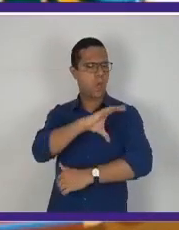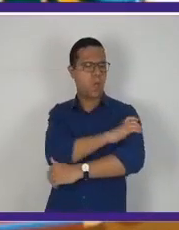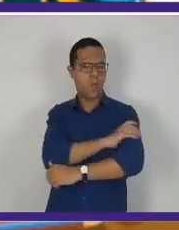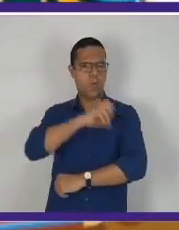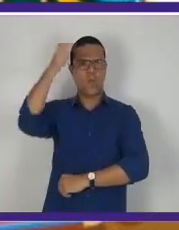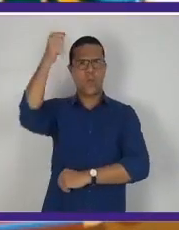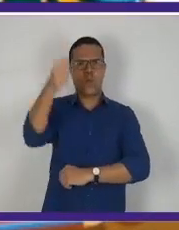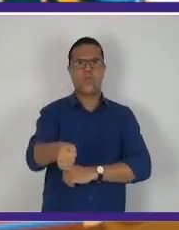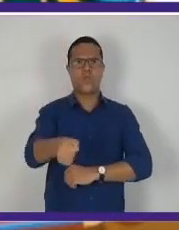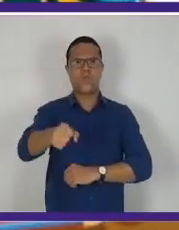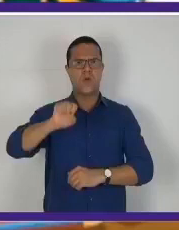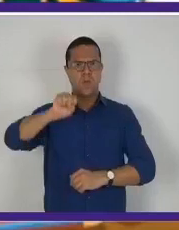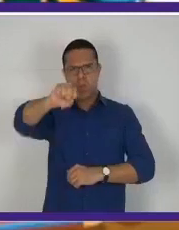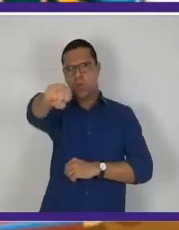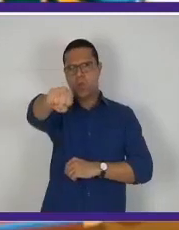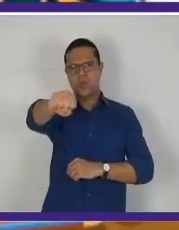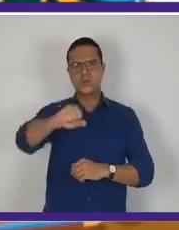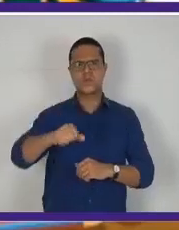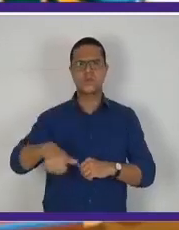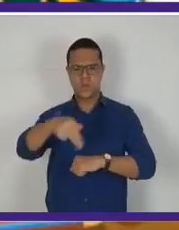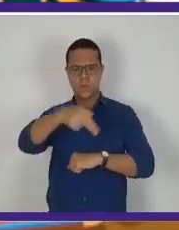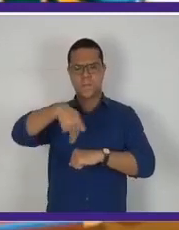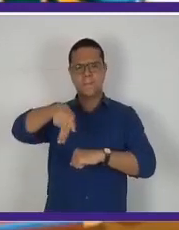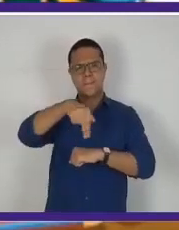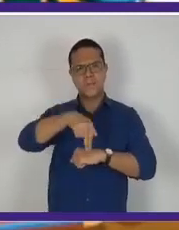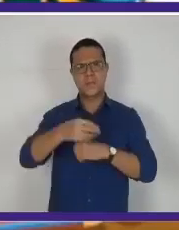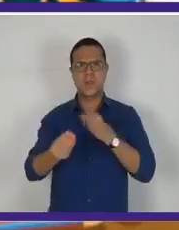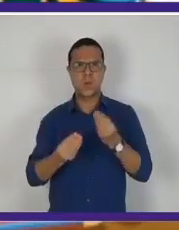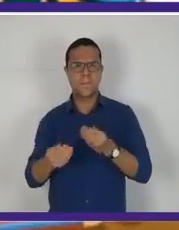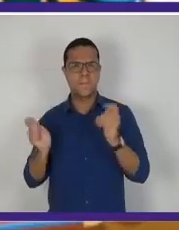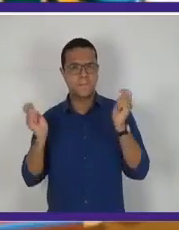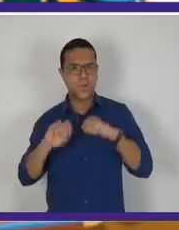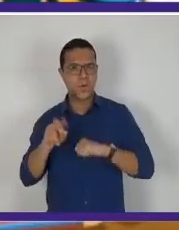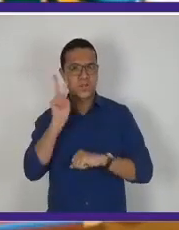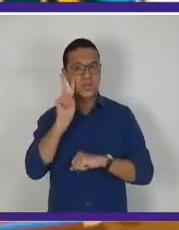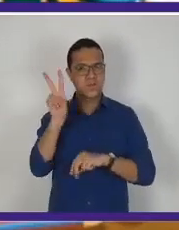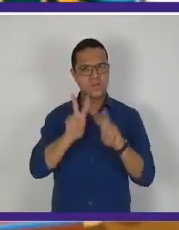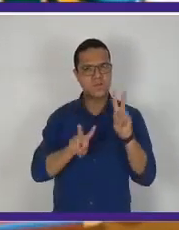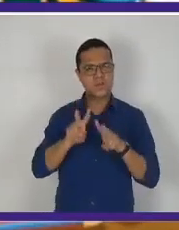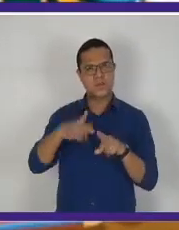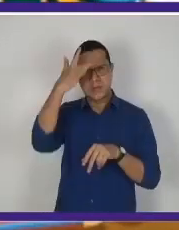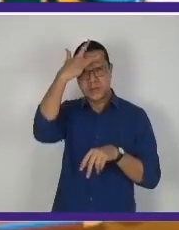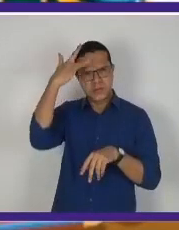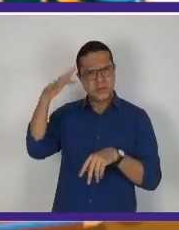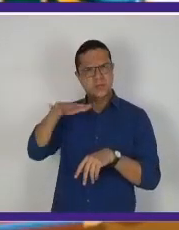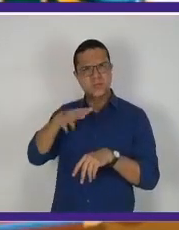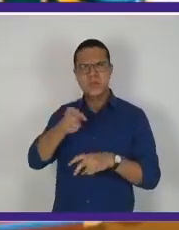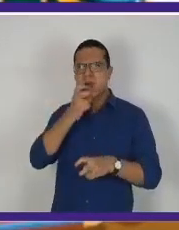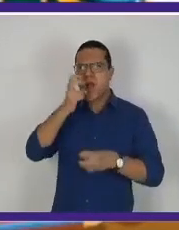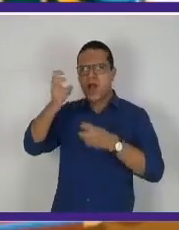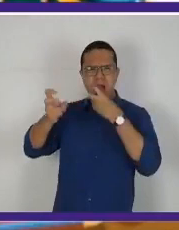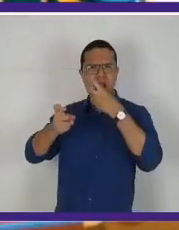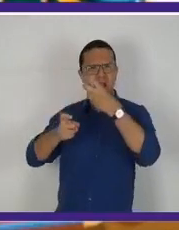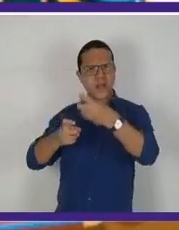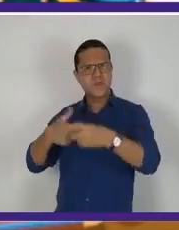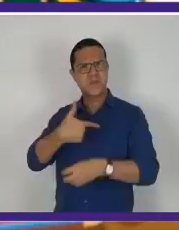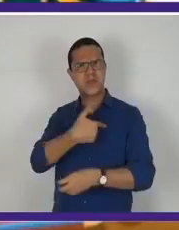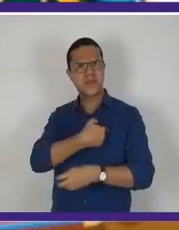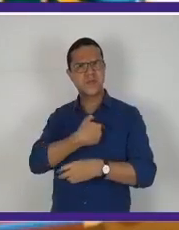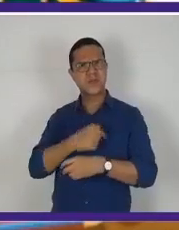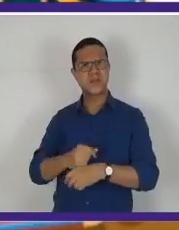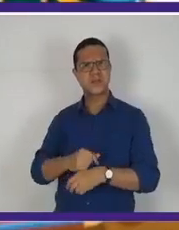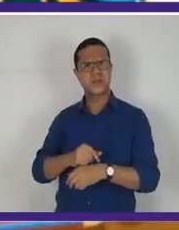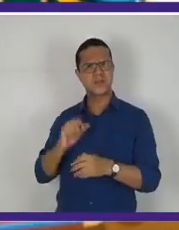nacional. Como podemos observar aqui nessa lâmina, no segundo ponto, o povo clamava pela renúncia de Vargas até